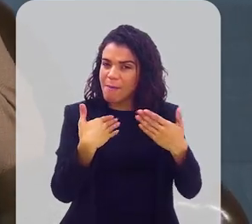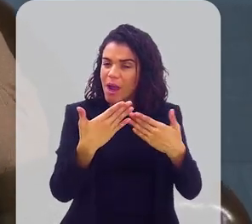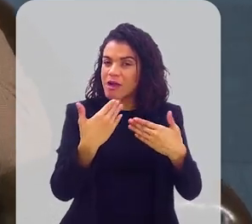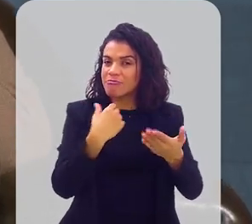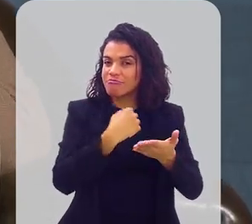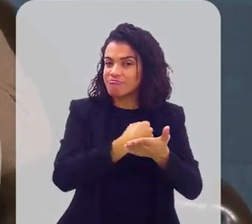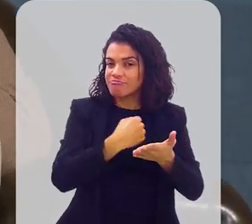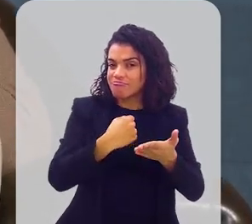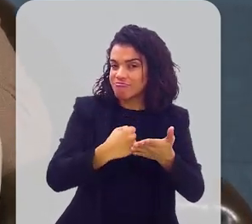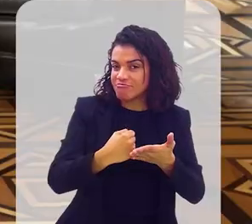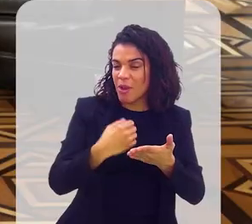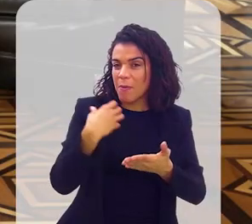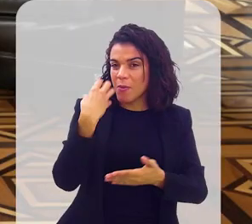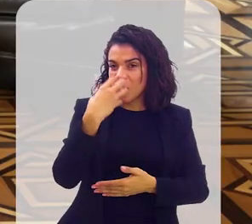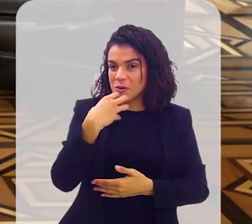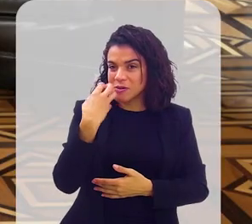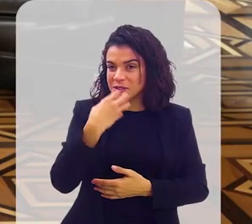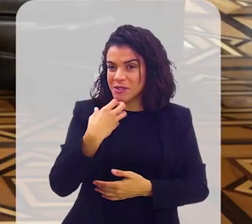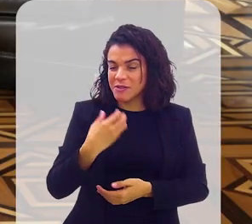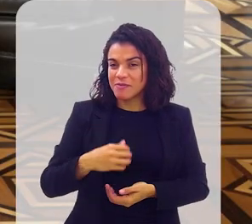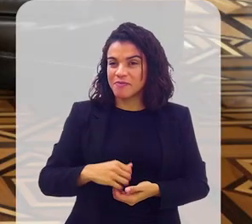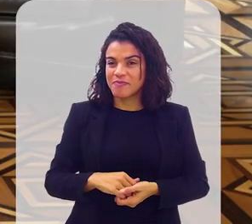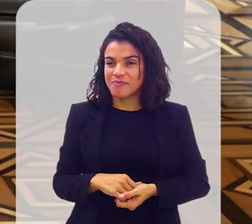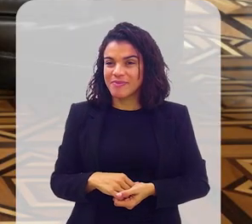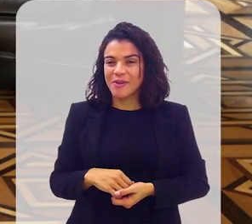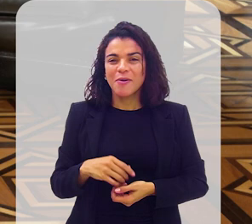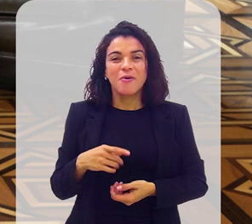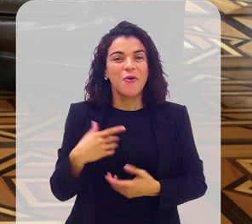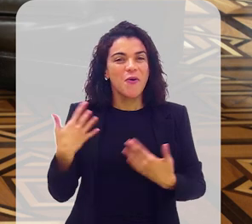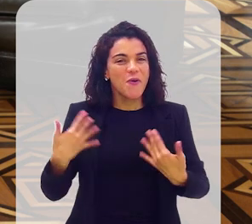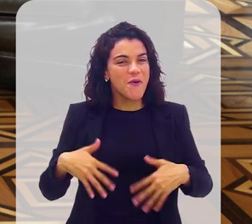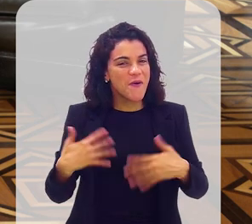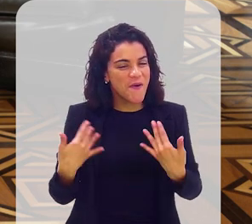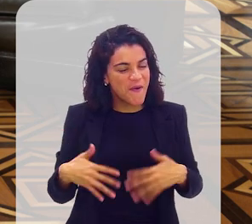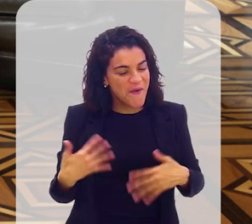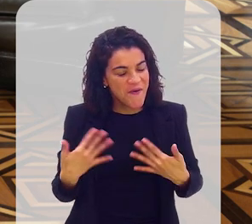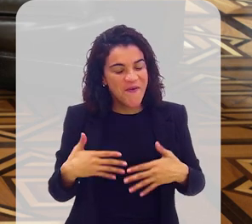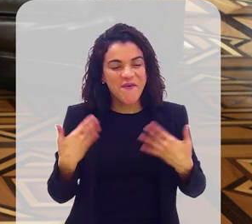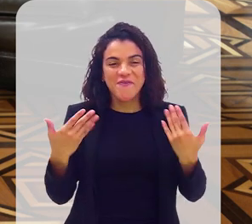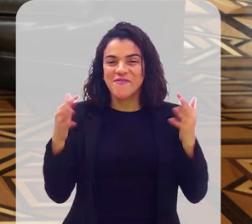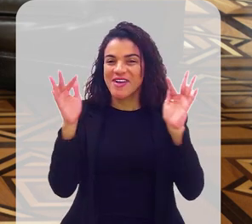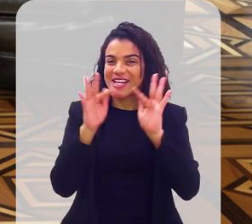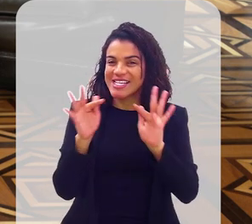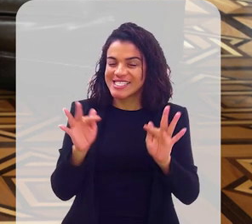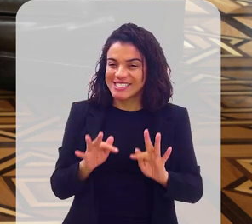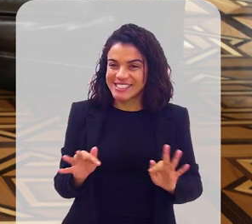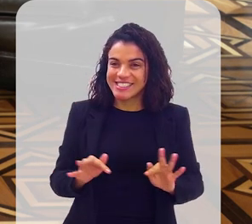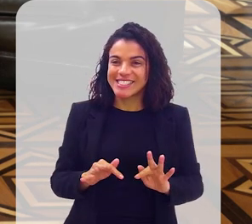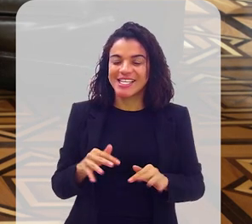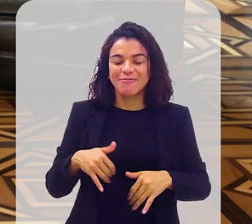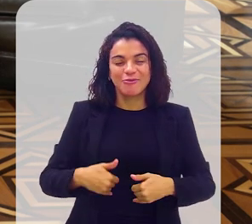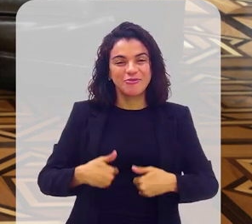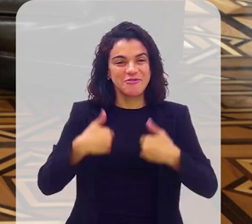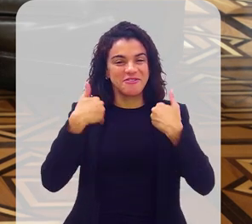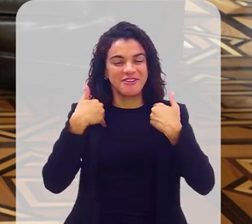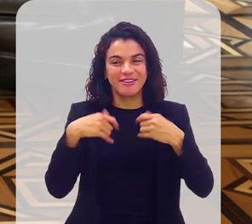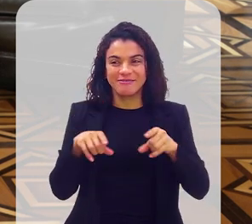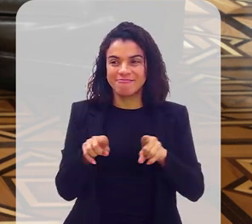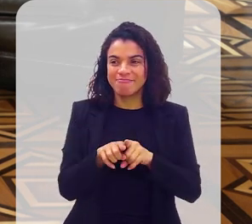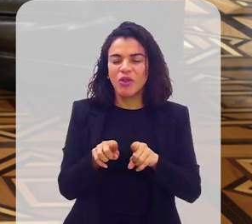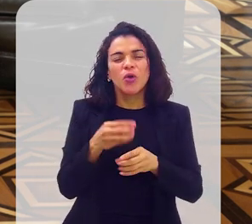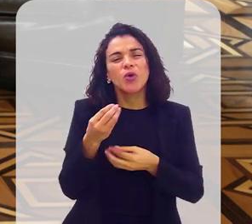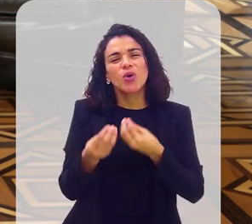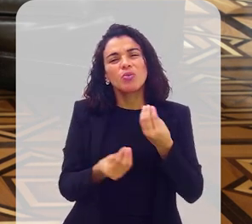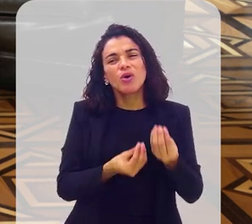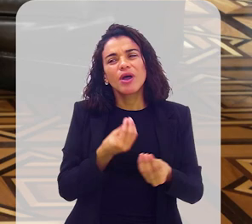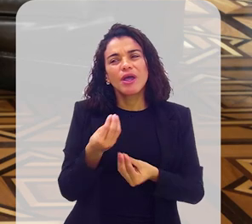cast. Tu tá feliz com isso, tá, Gleice? Muito. Coisa boa, né? Muito feliz, muito honrada. Gleice, como